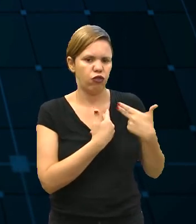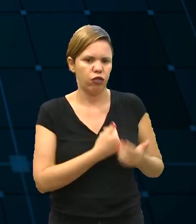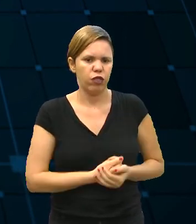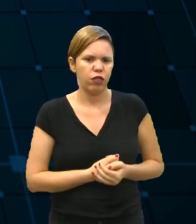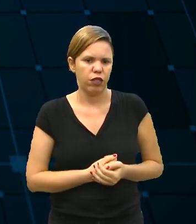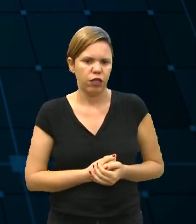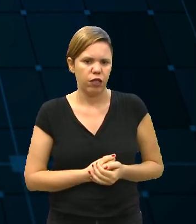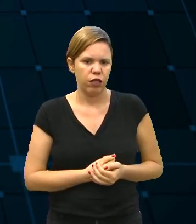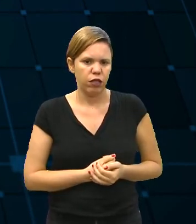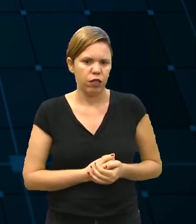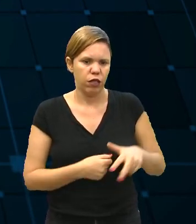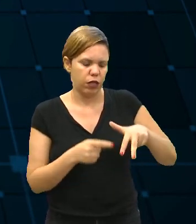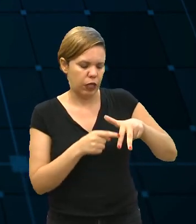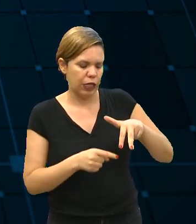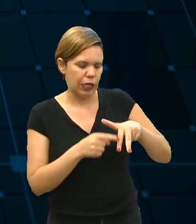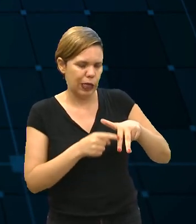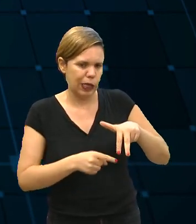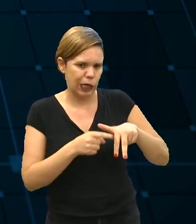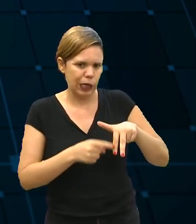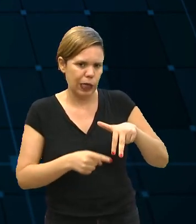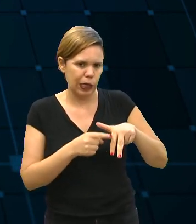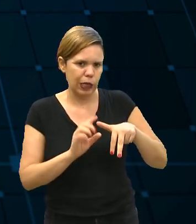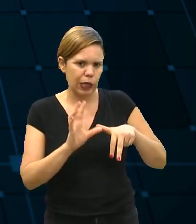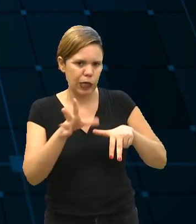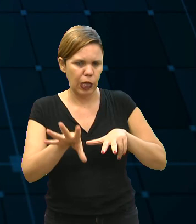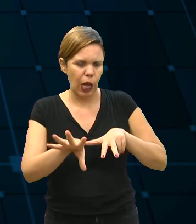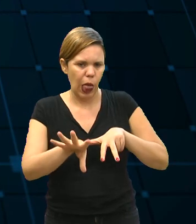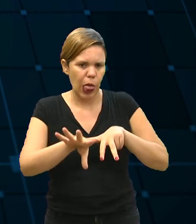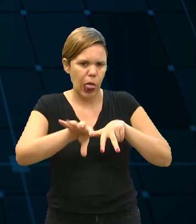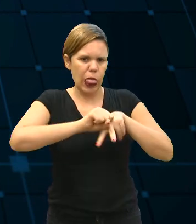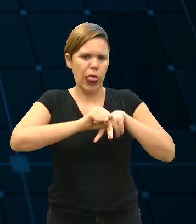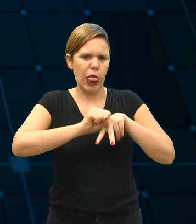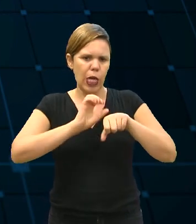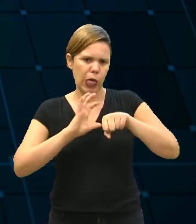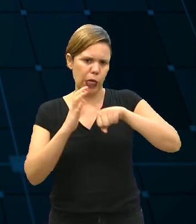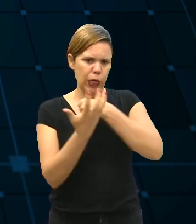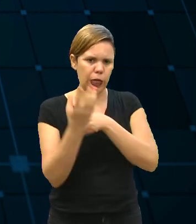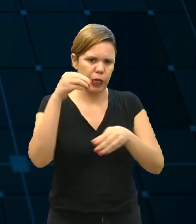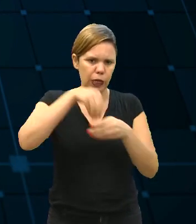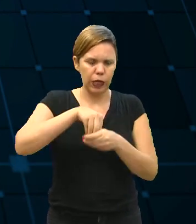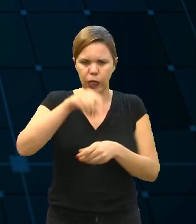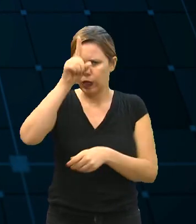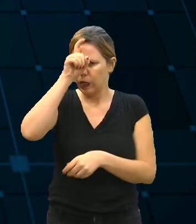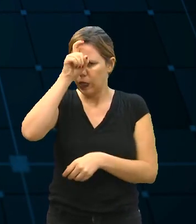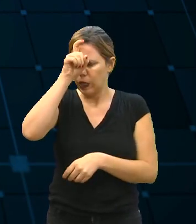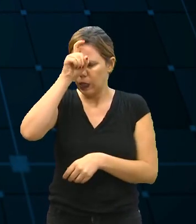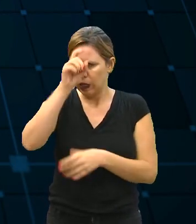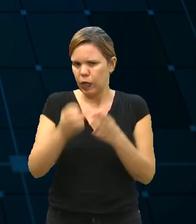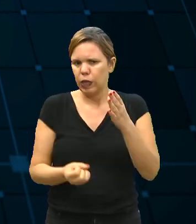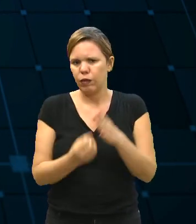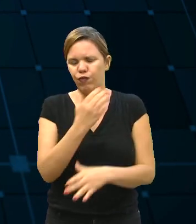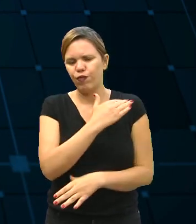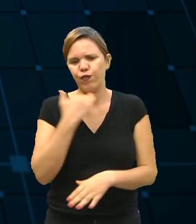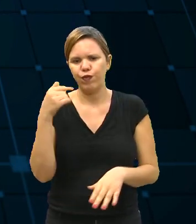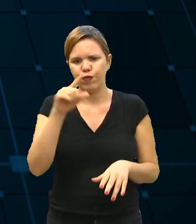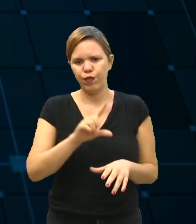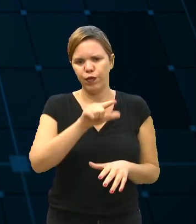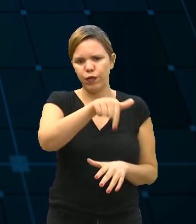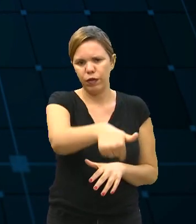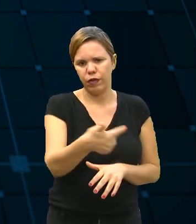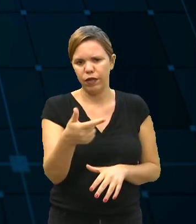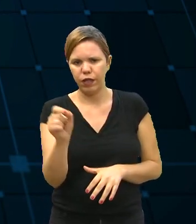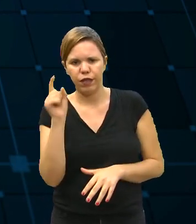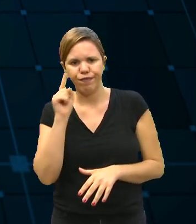cirurgia na perna e contraiu o vírus dentro do hospital e veio ao